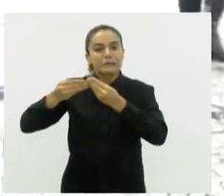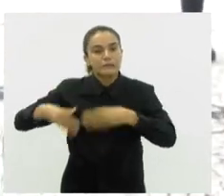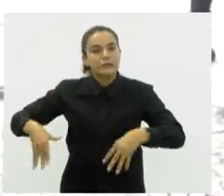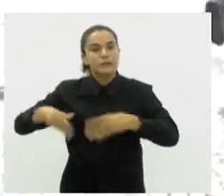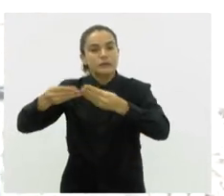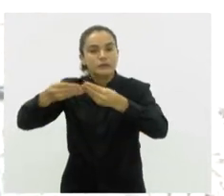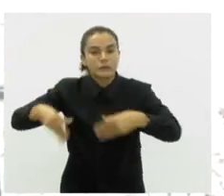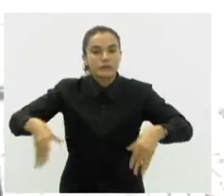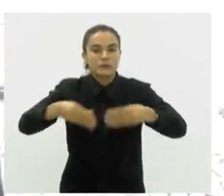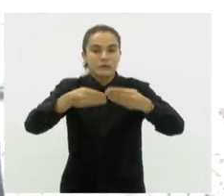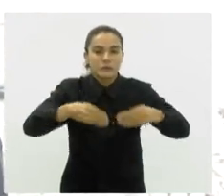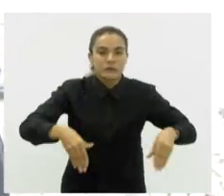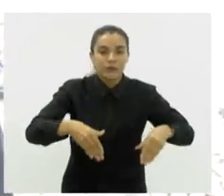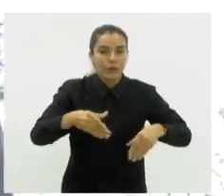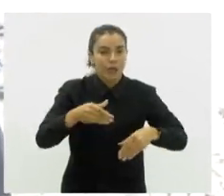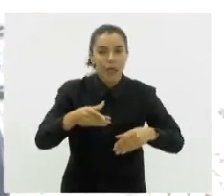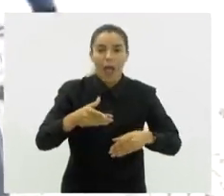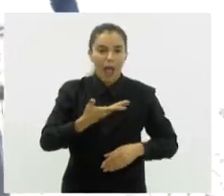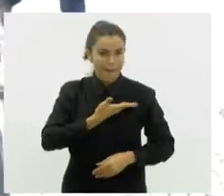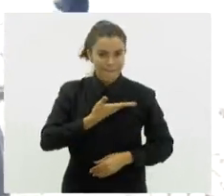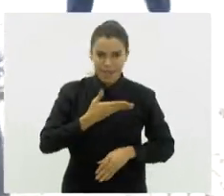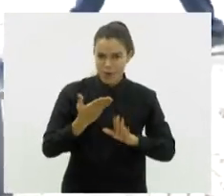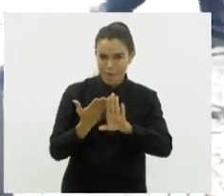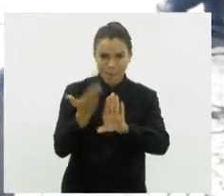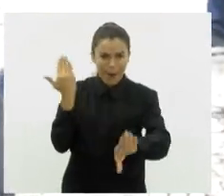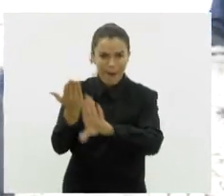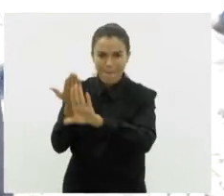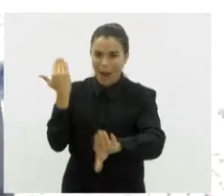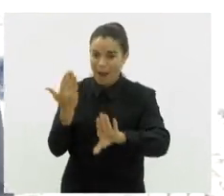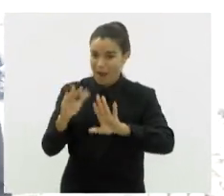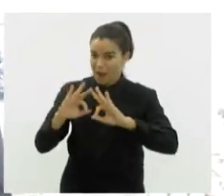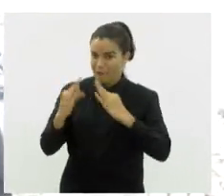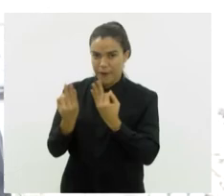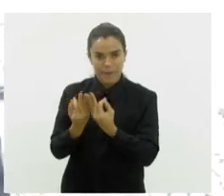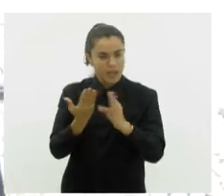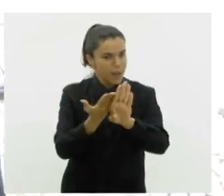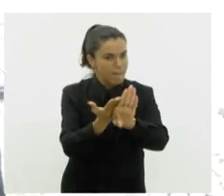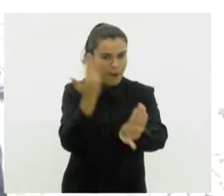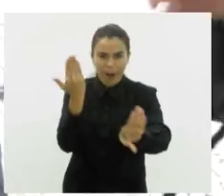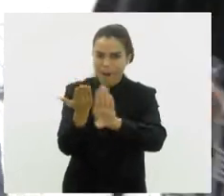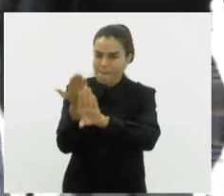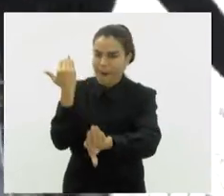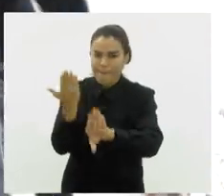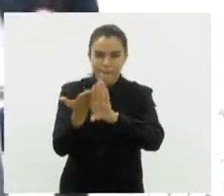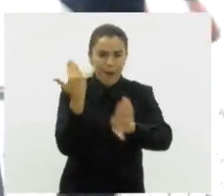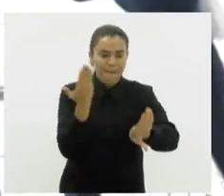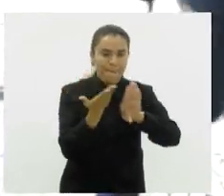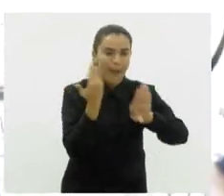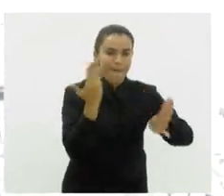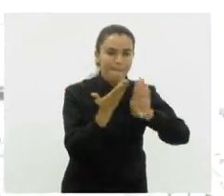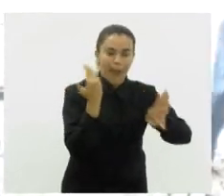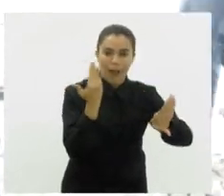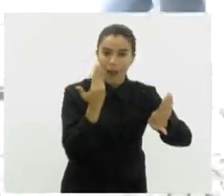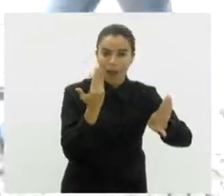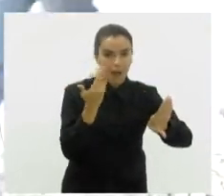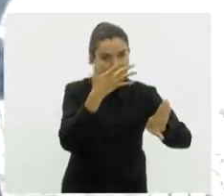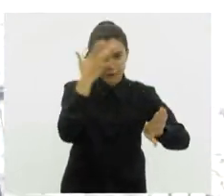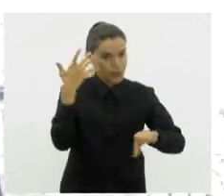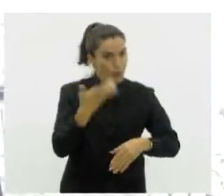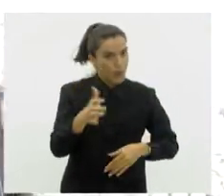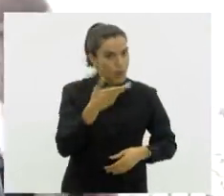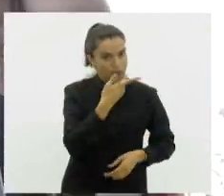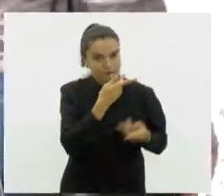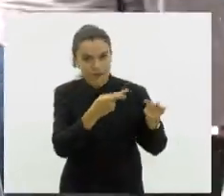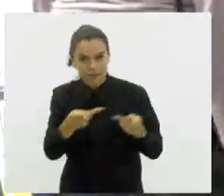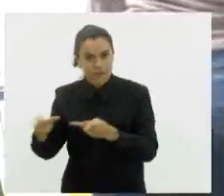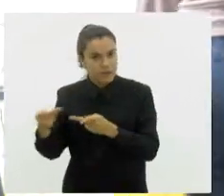porque ela não tem mais amigos, os familiares não querem receber mais essa família dentro de casa, as pessoas não querem mais visitar aquela família,